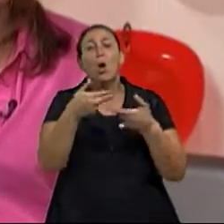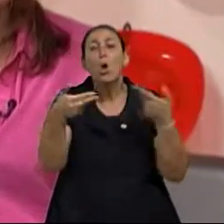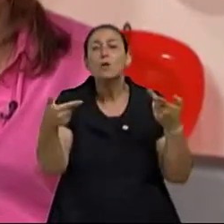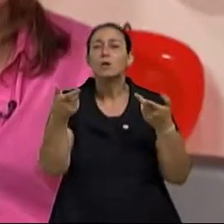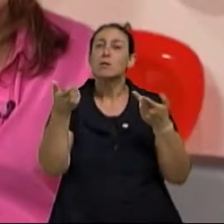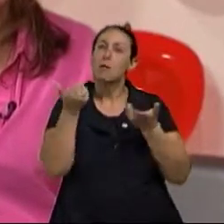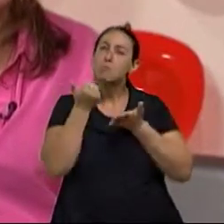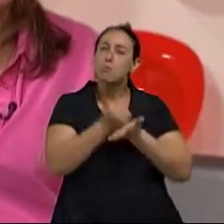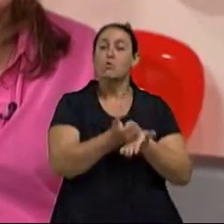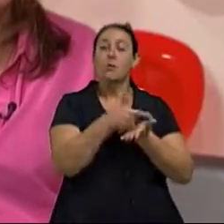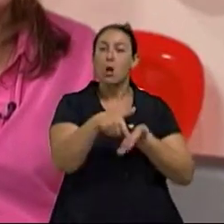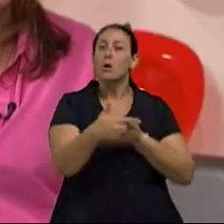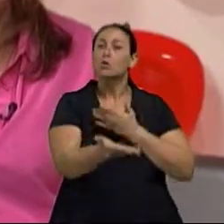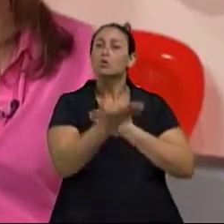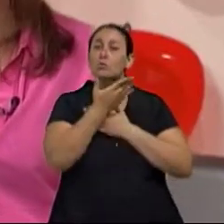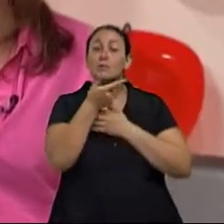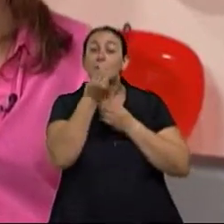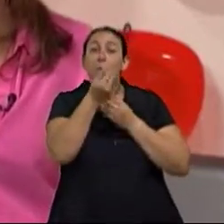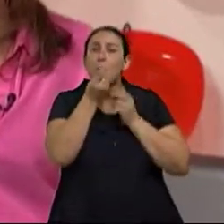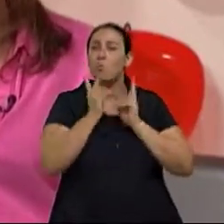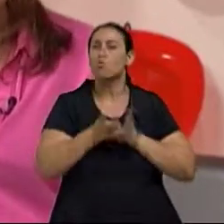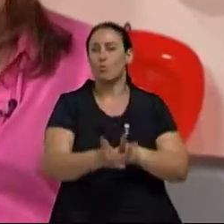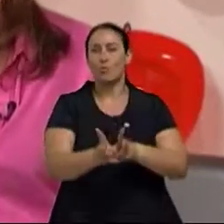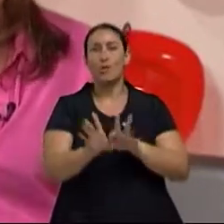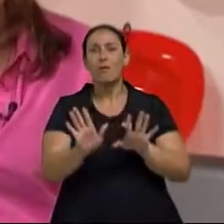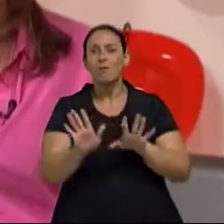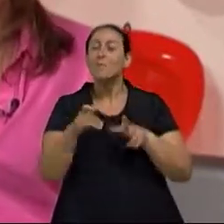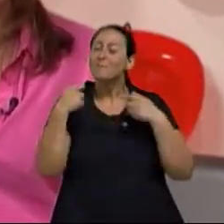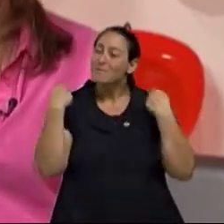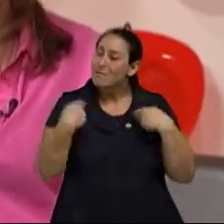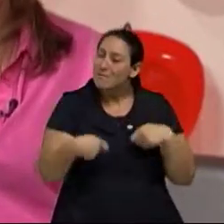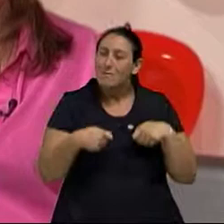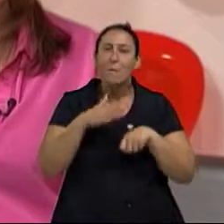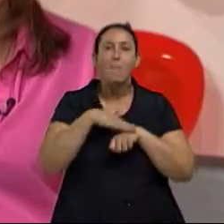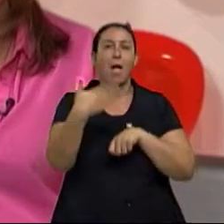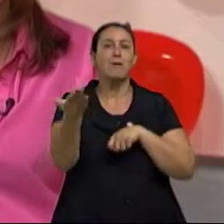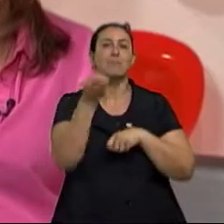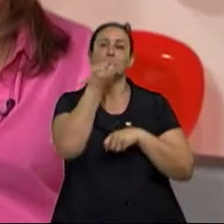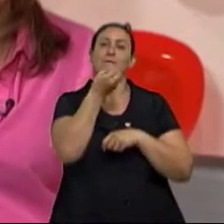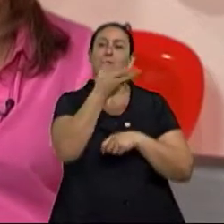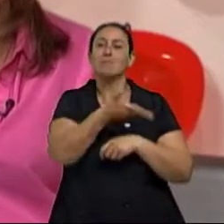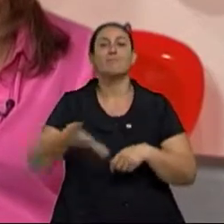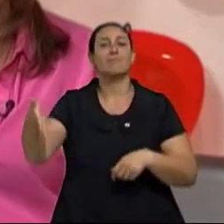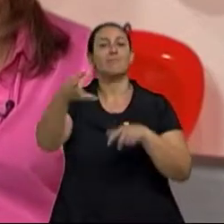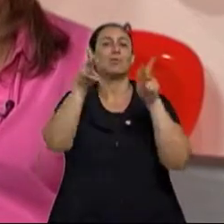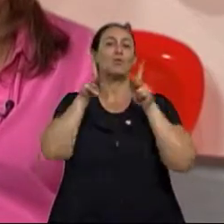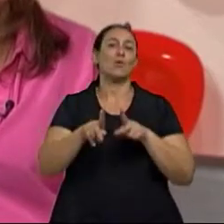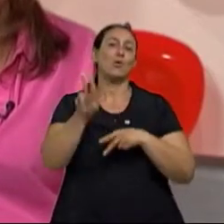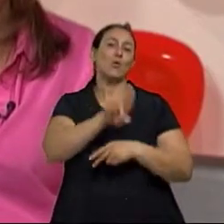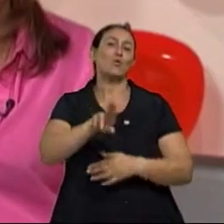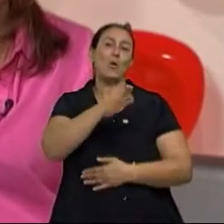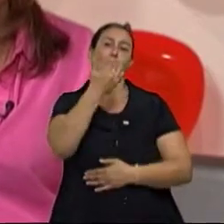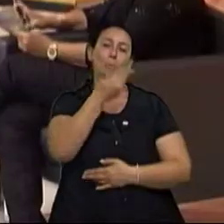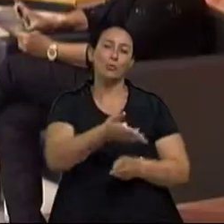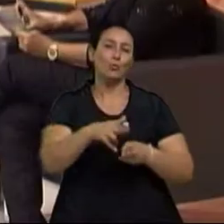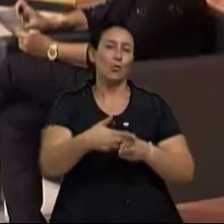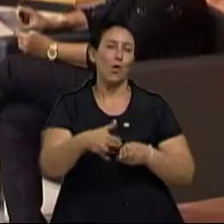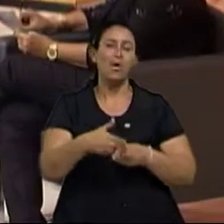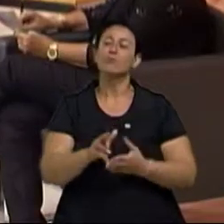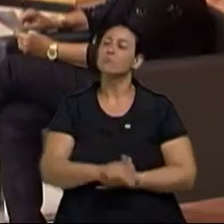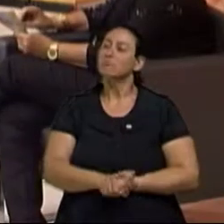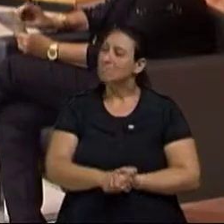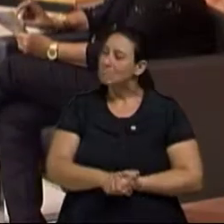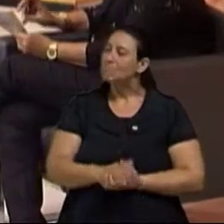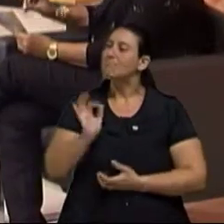que não alterem esse sabor e que levem muito mais benefícios para quem está consumindo. Claro, com certeza,